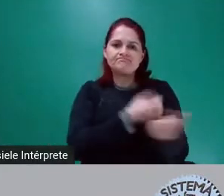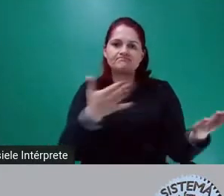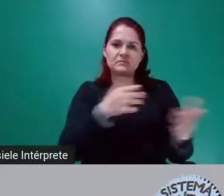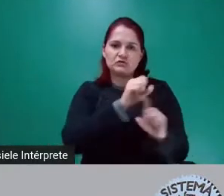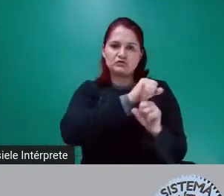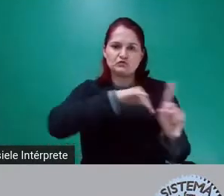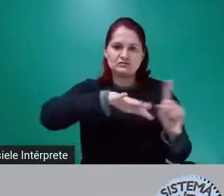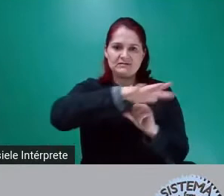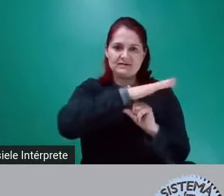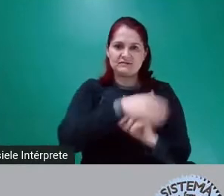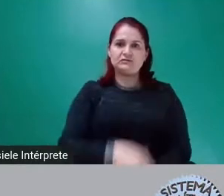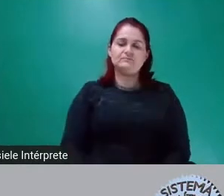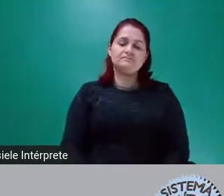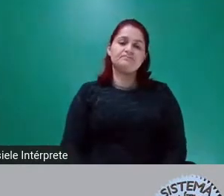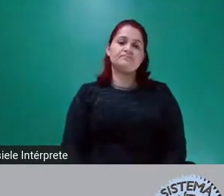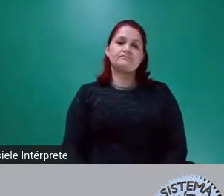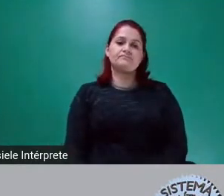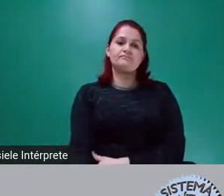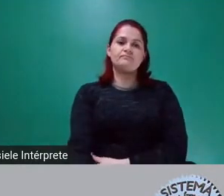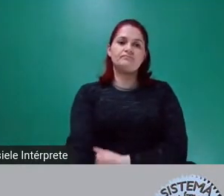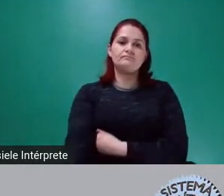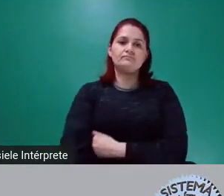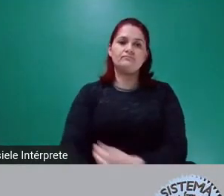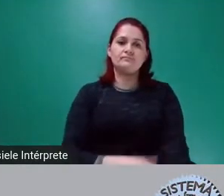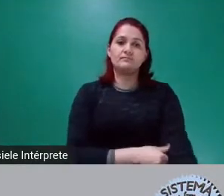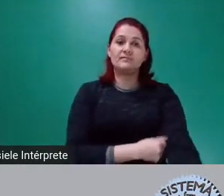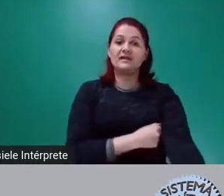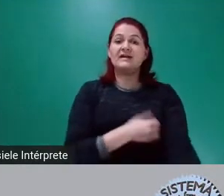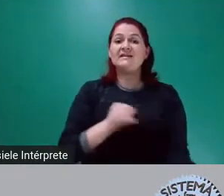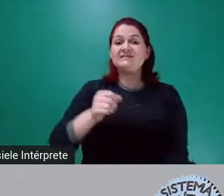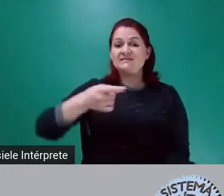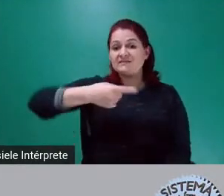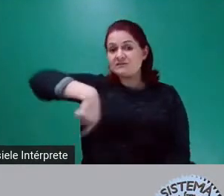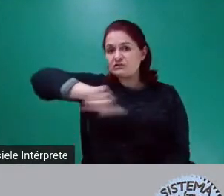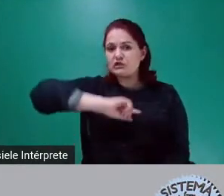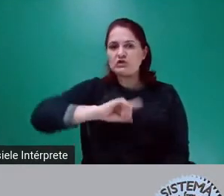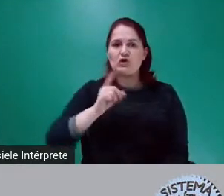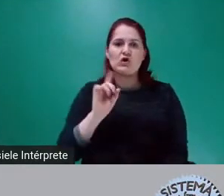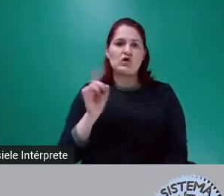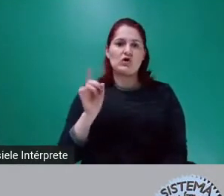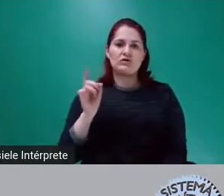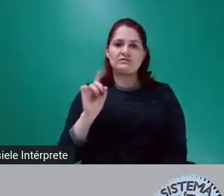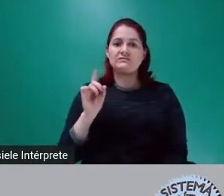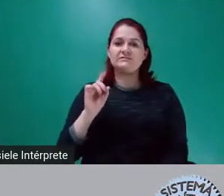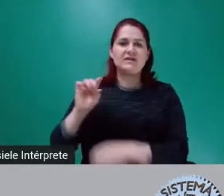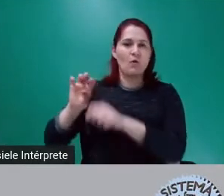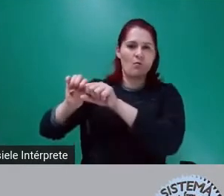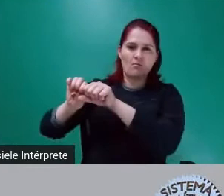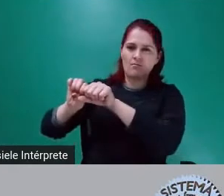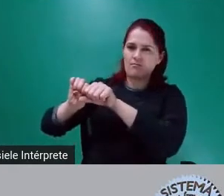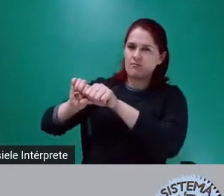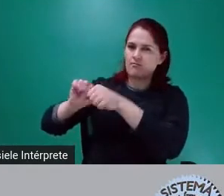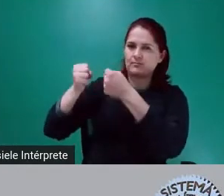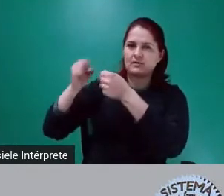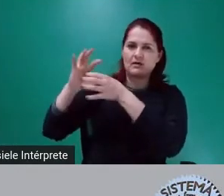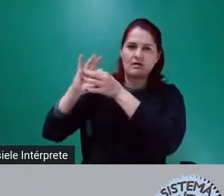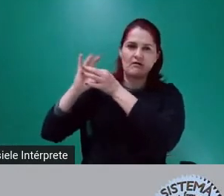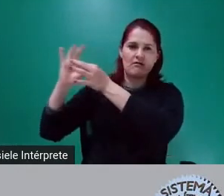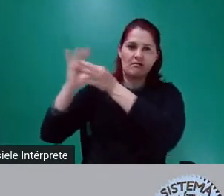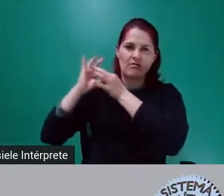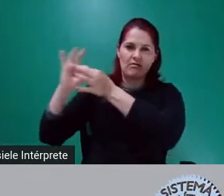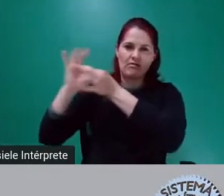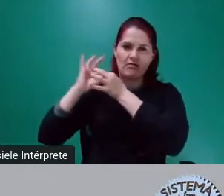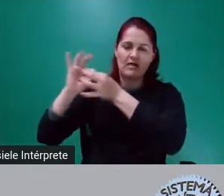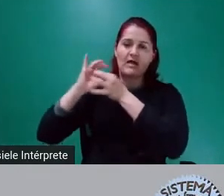engrenagem da ciranda financeira do grande capital internacional e da plutocracia nacional